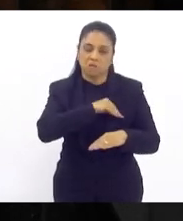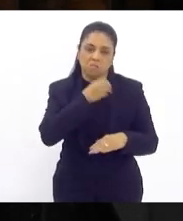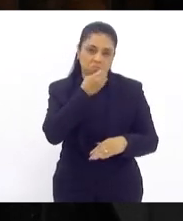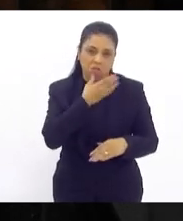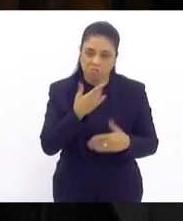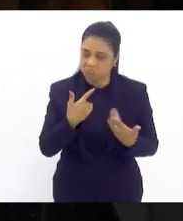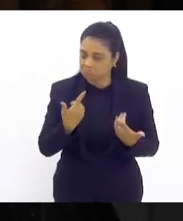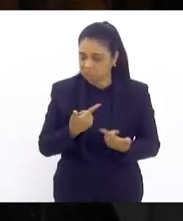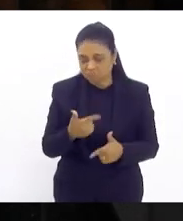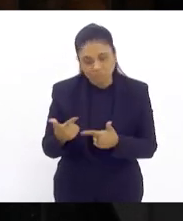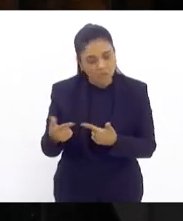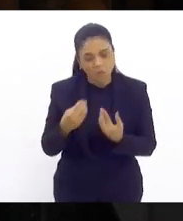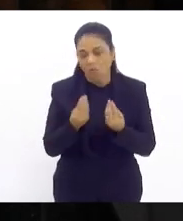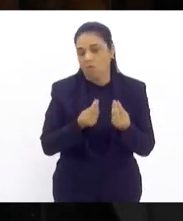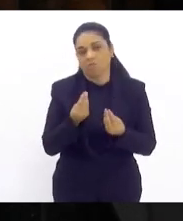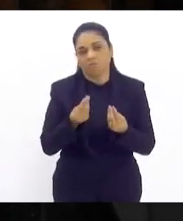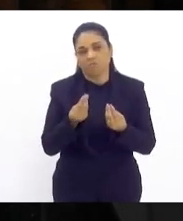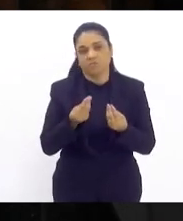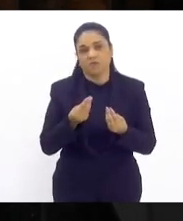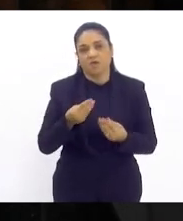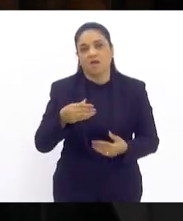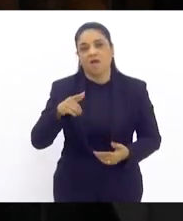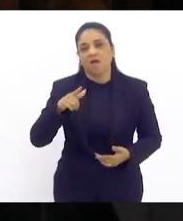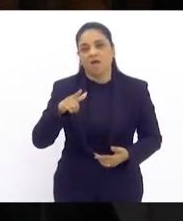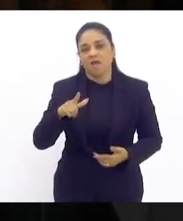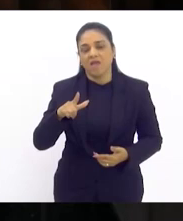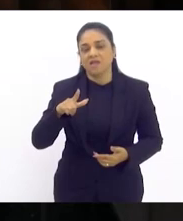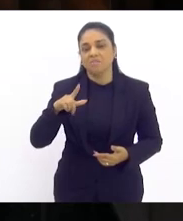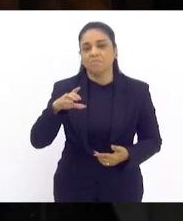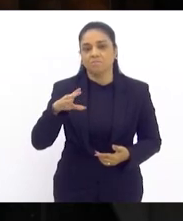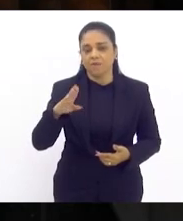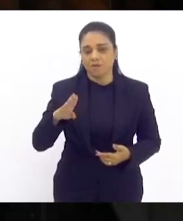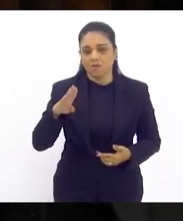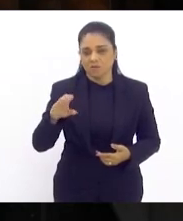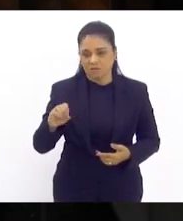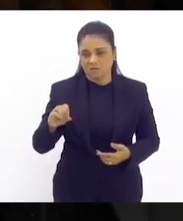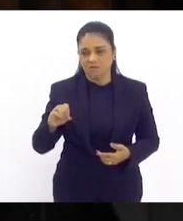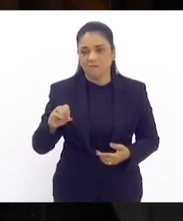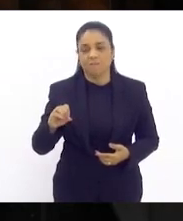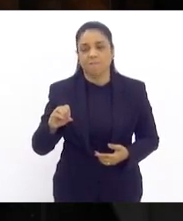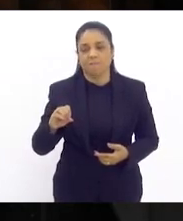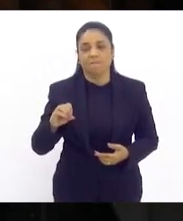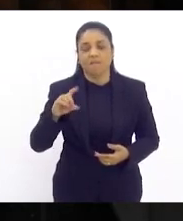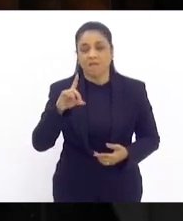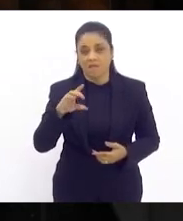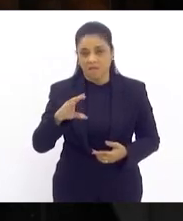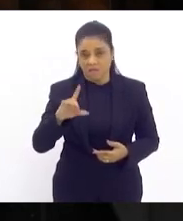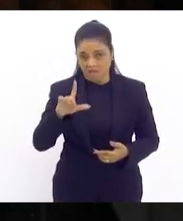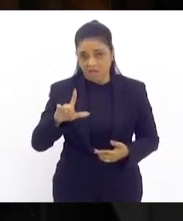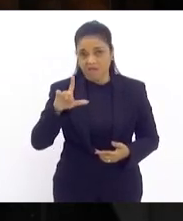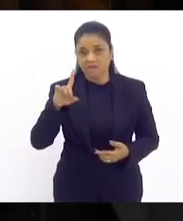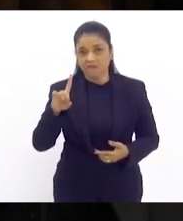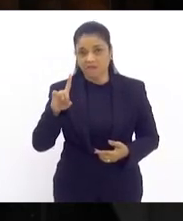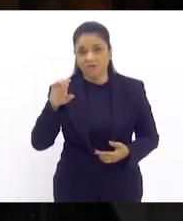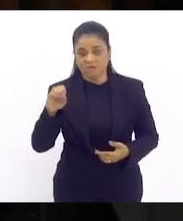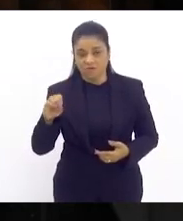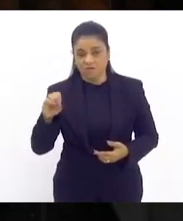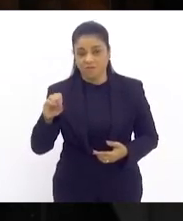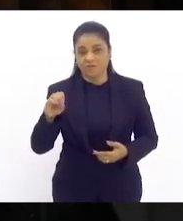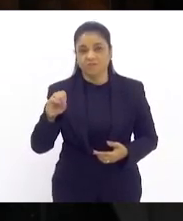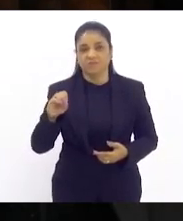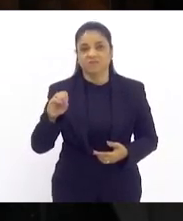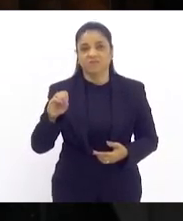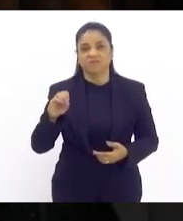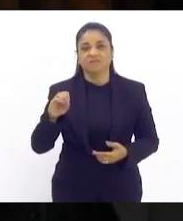LDO possivelmente virá a pauta semana que vem para sofrer dois dias de discussão